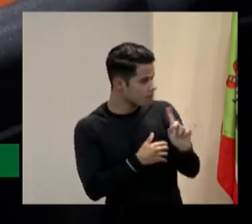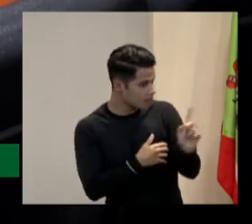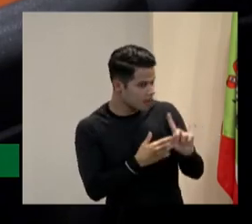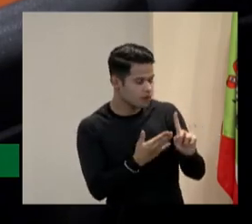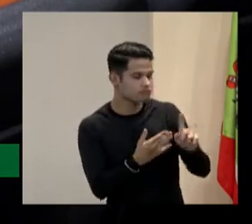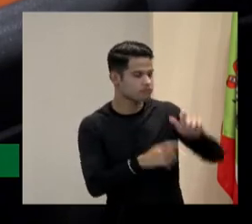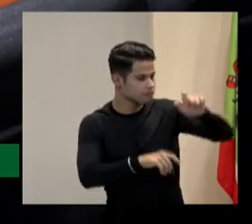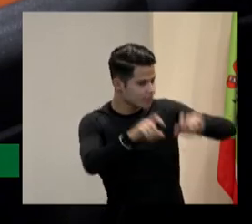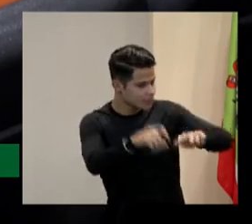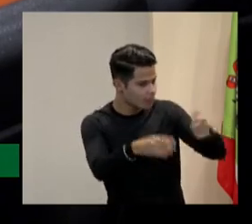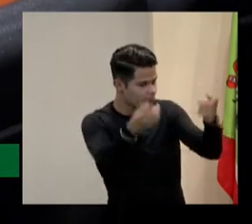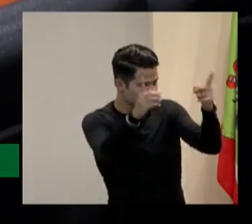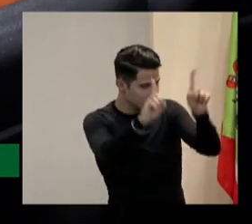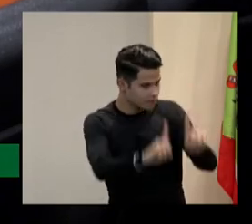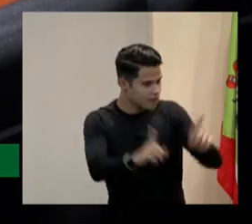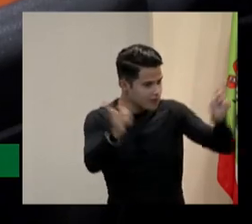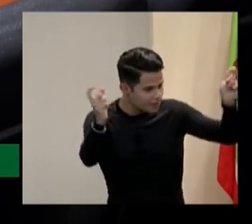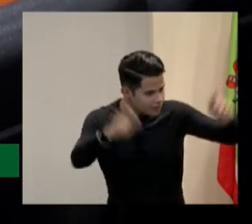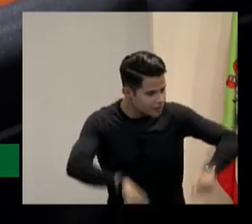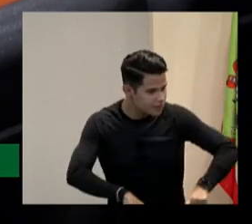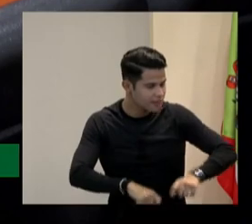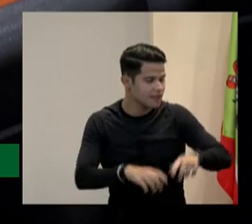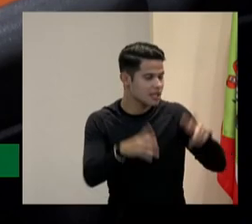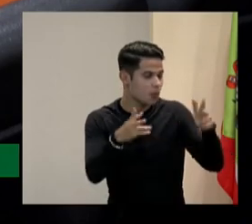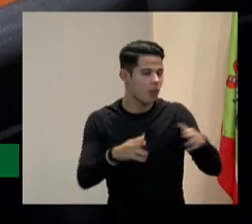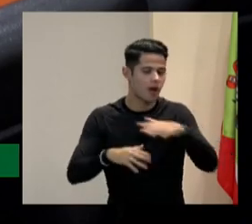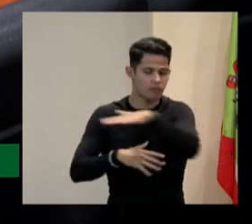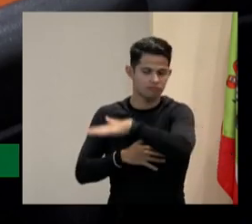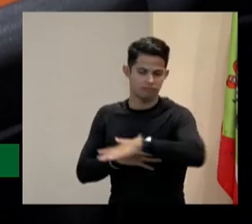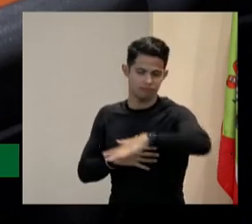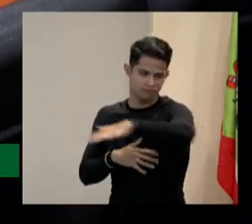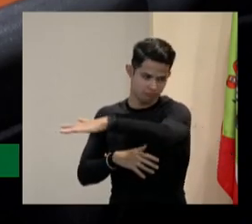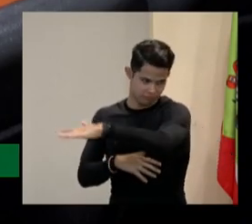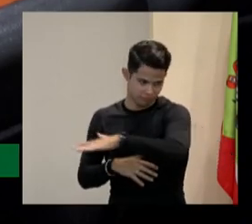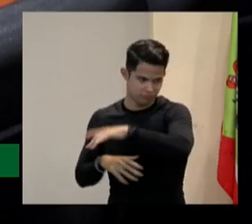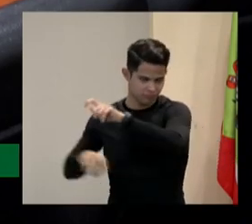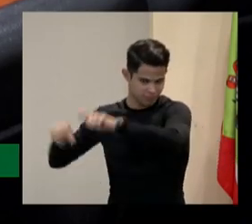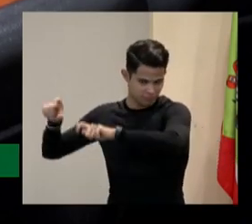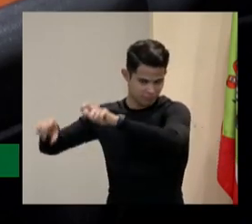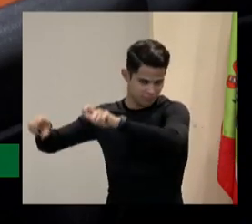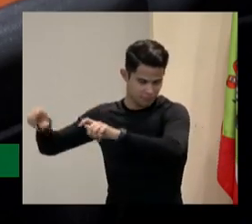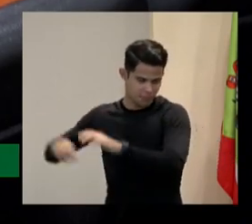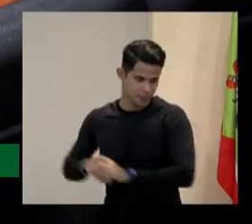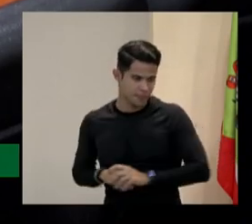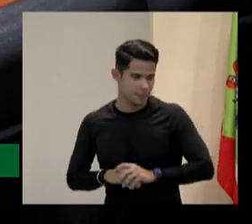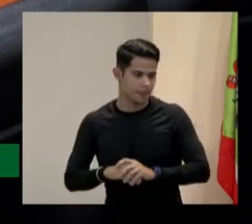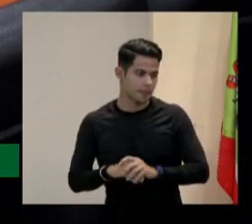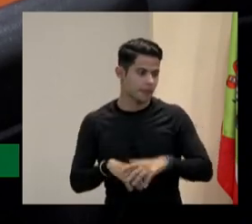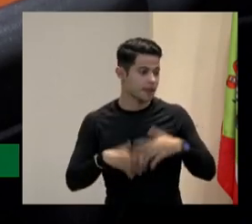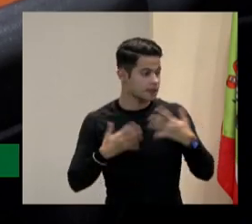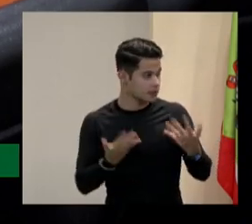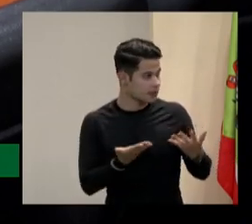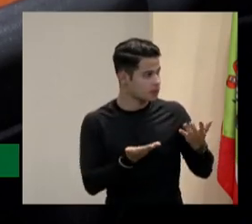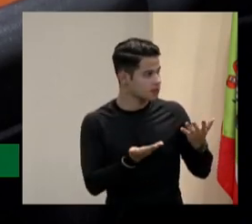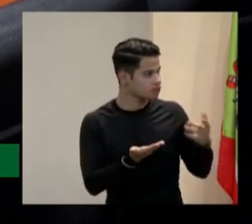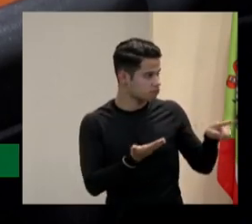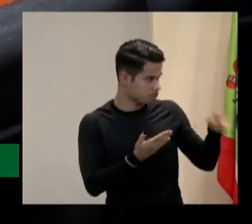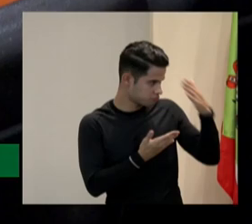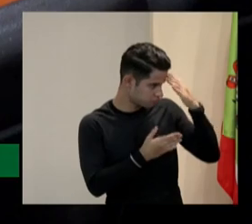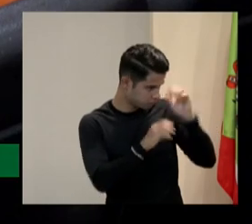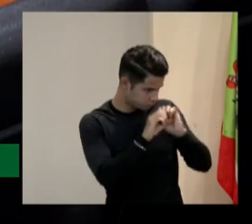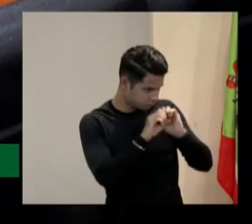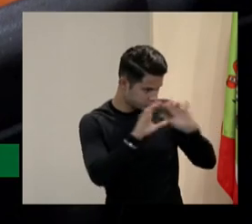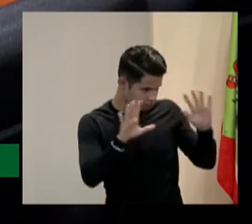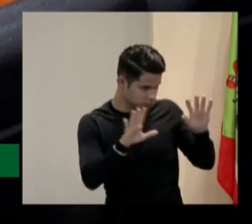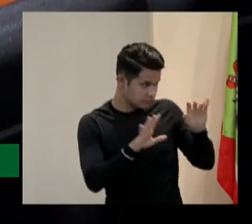capazes e essa eu acho que é a grande questão o capacitismo então